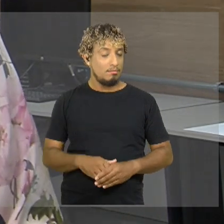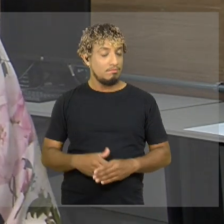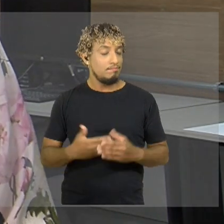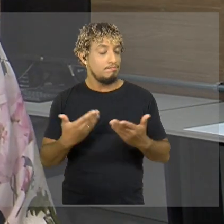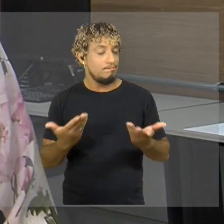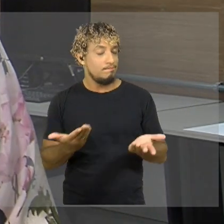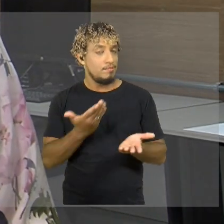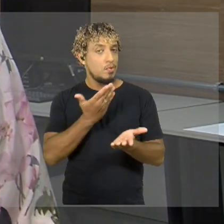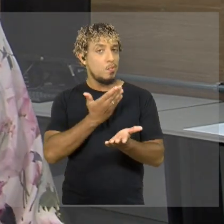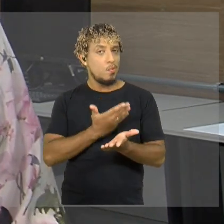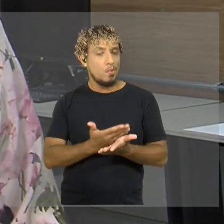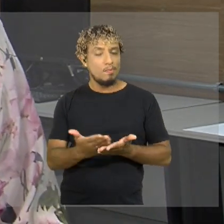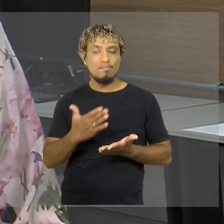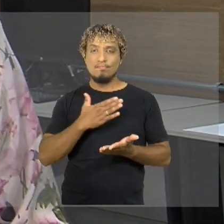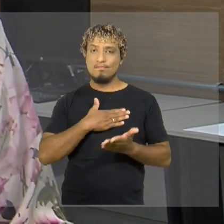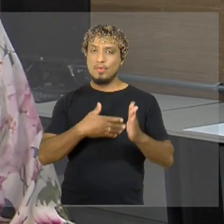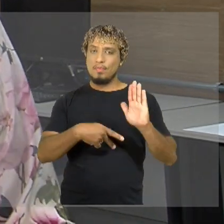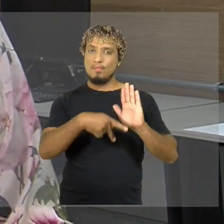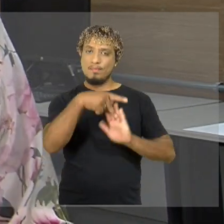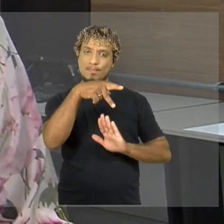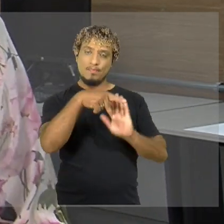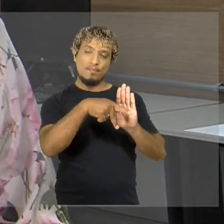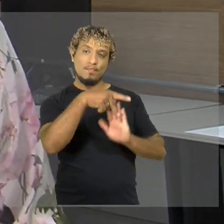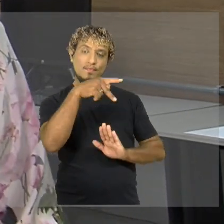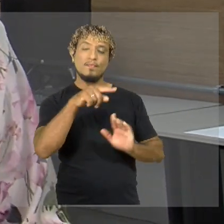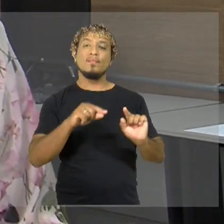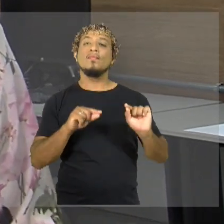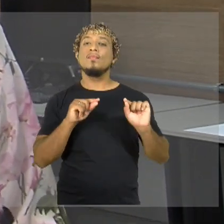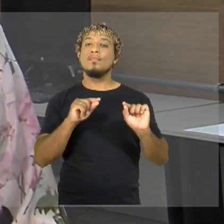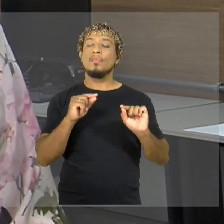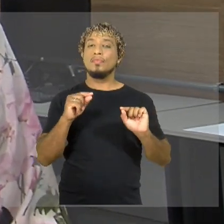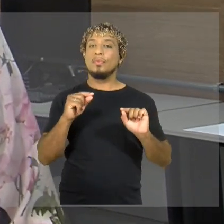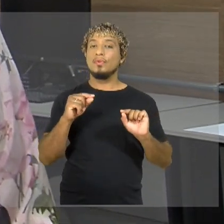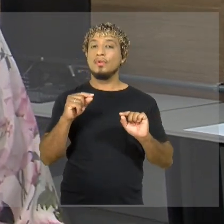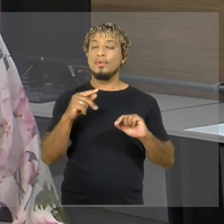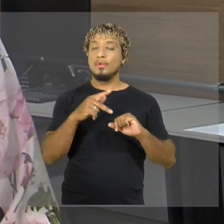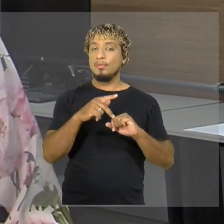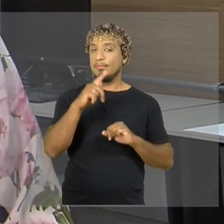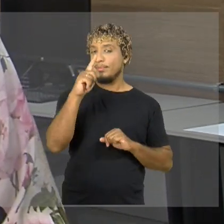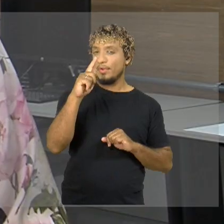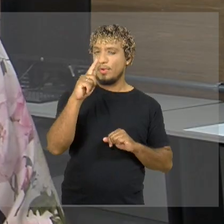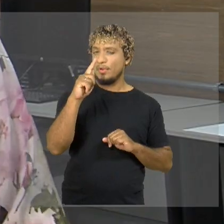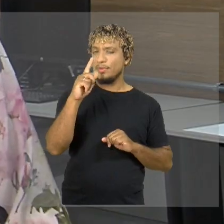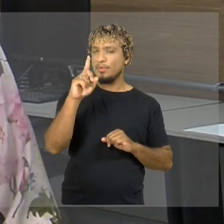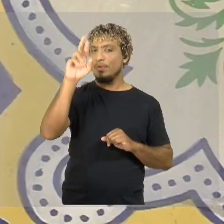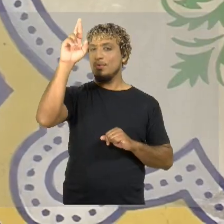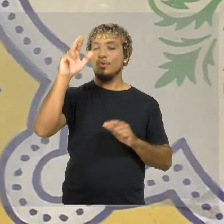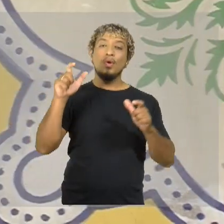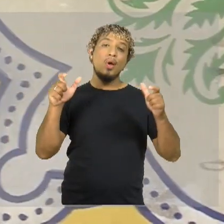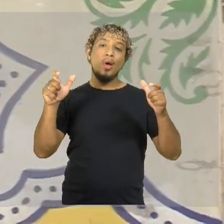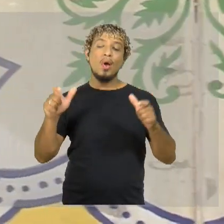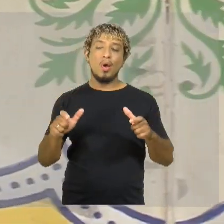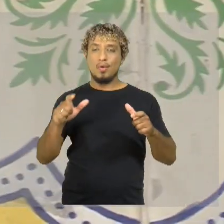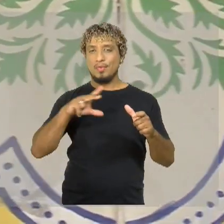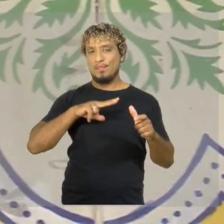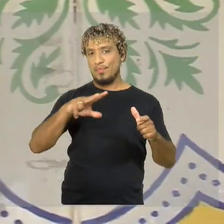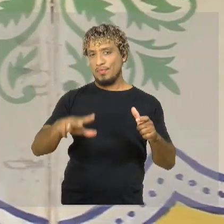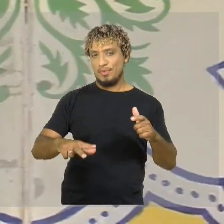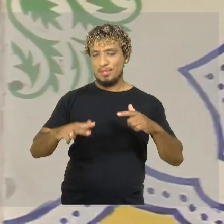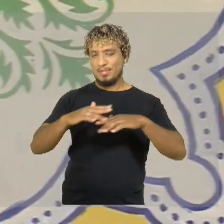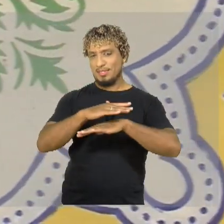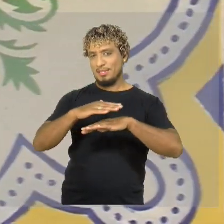Iniciou com o meu projeto de pós-doutoramento, que foi realizado na cidade do Porto, em Portugal.